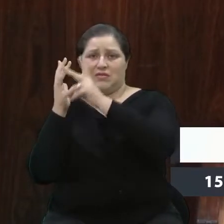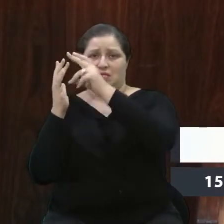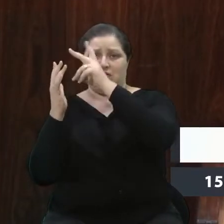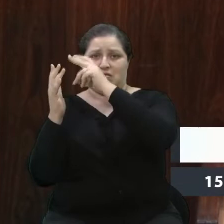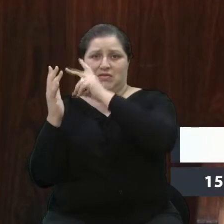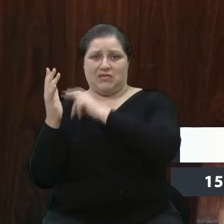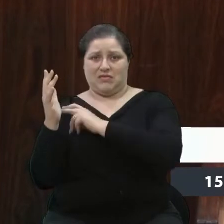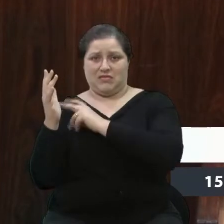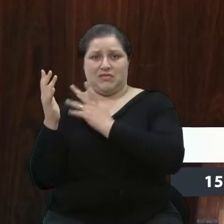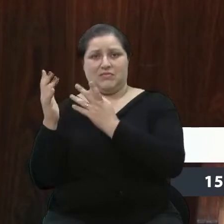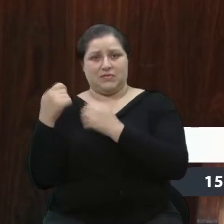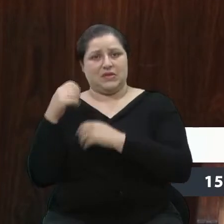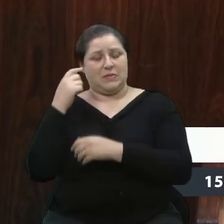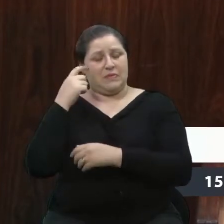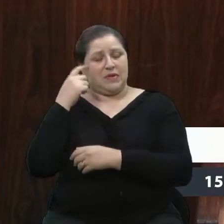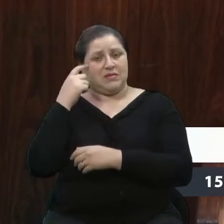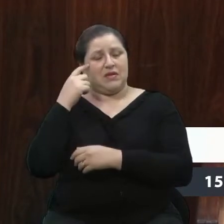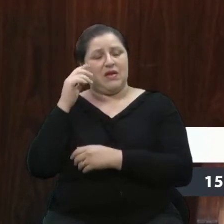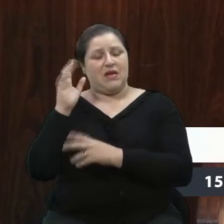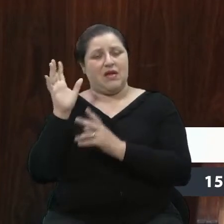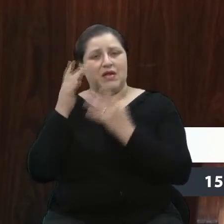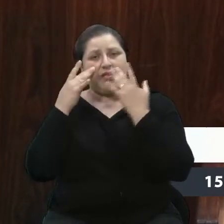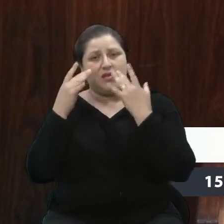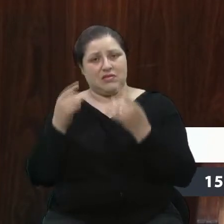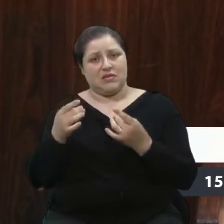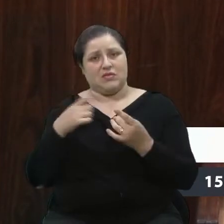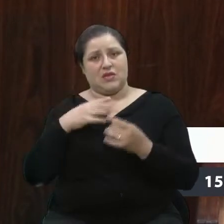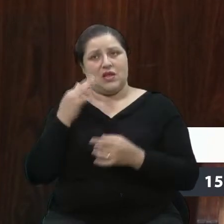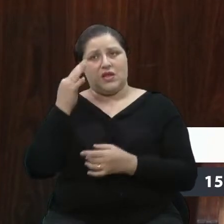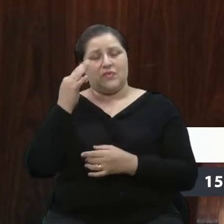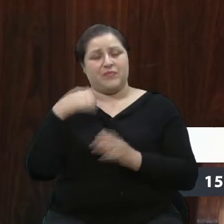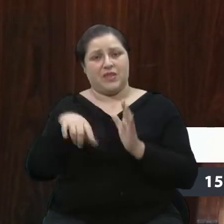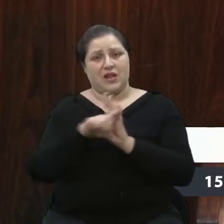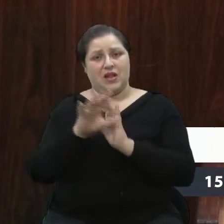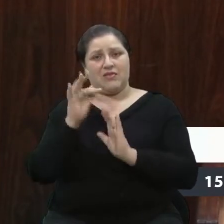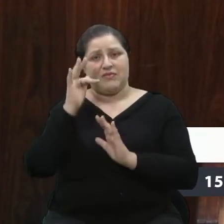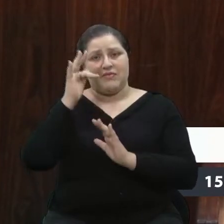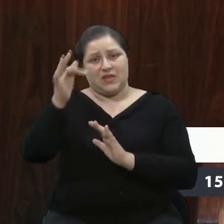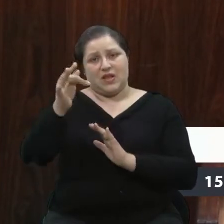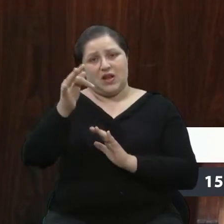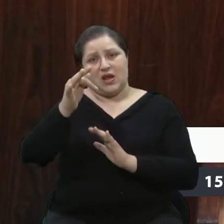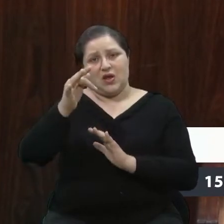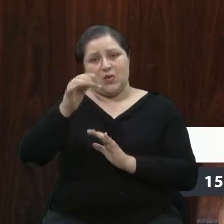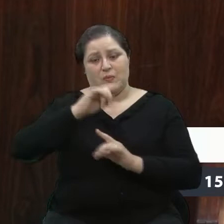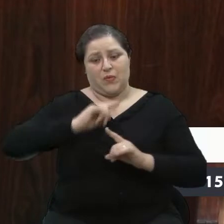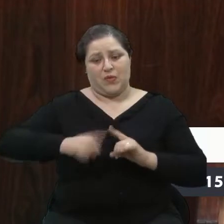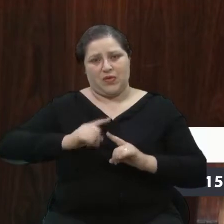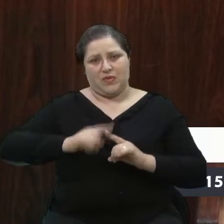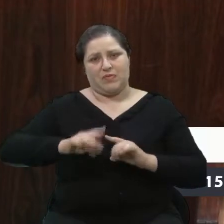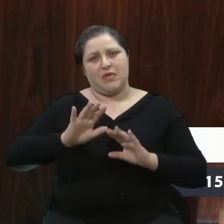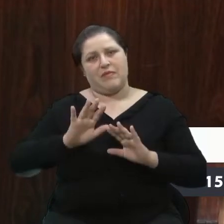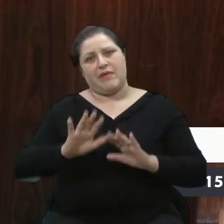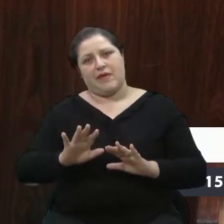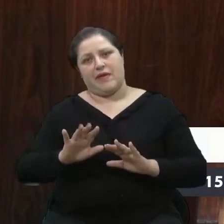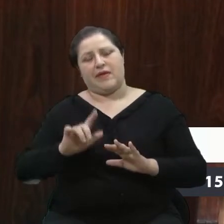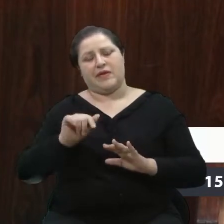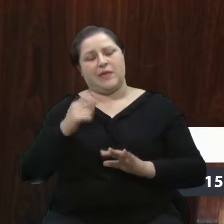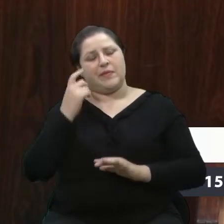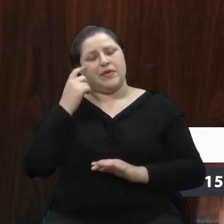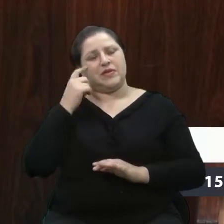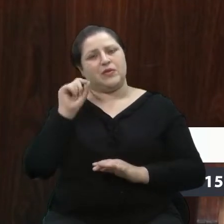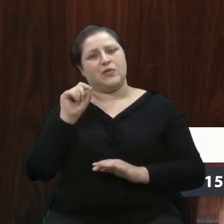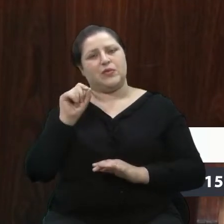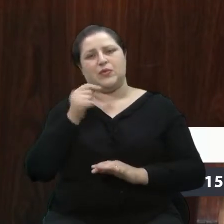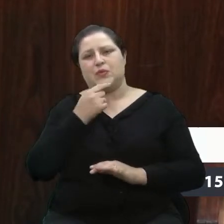atenção, tem leis federais que nos amarram, mas é no sentido da gente pensar, o secretário João